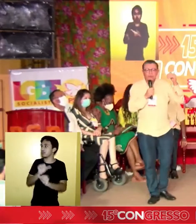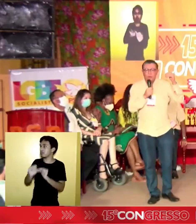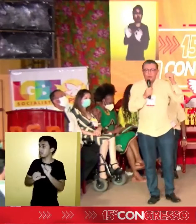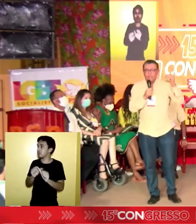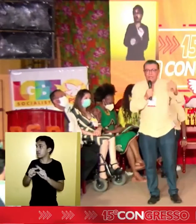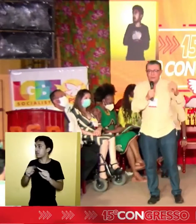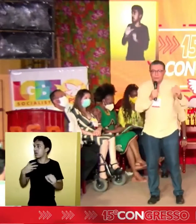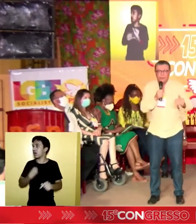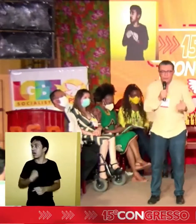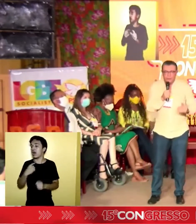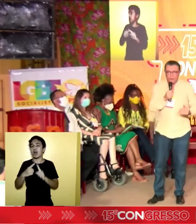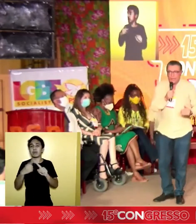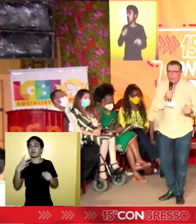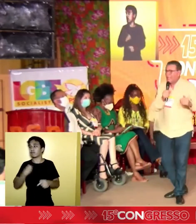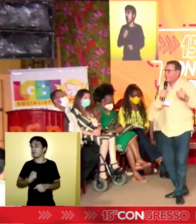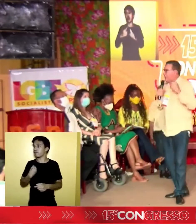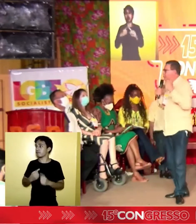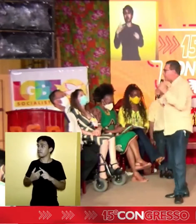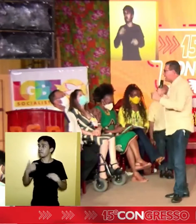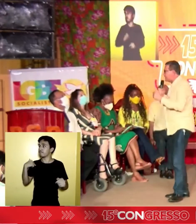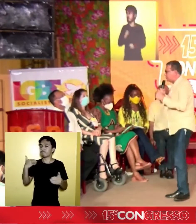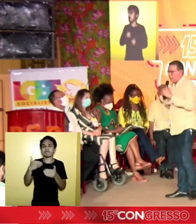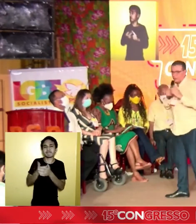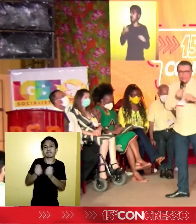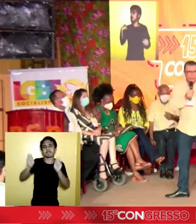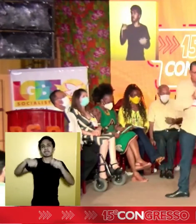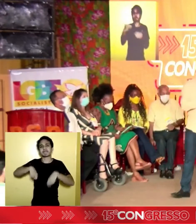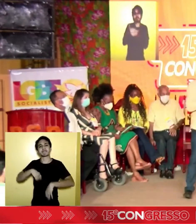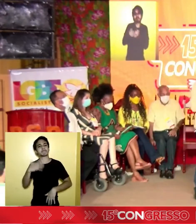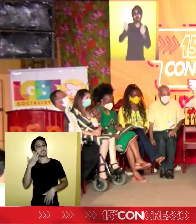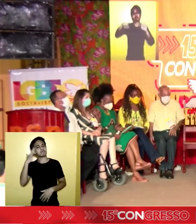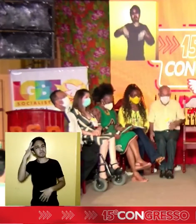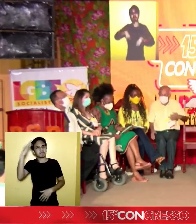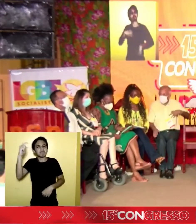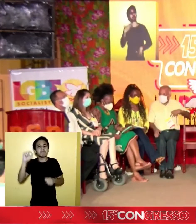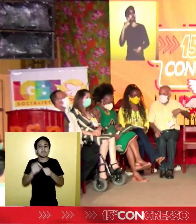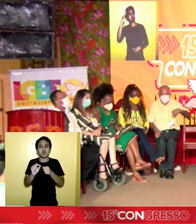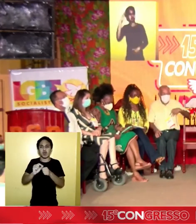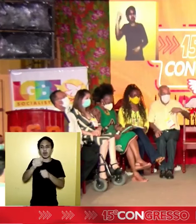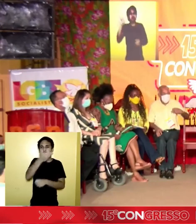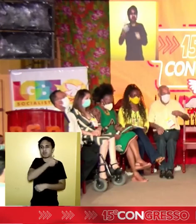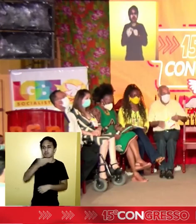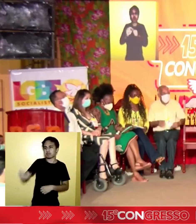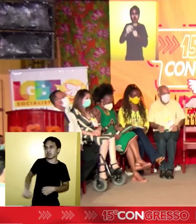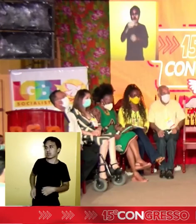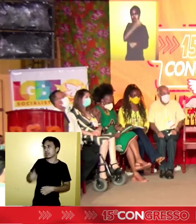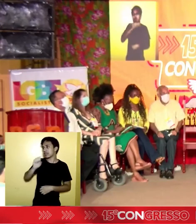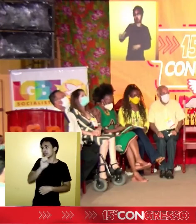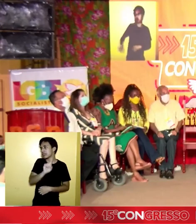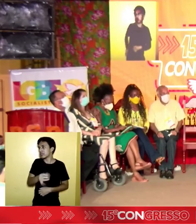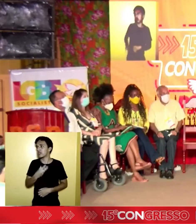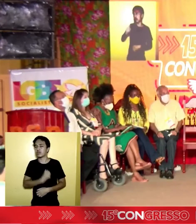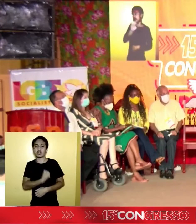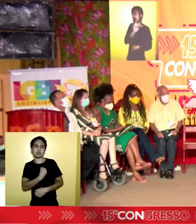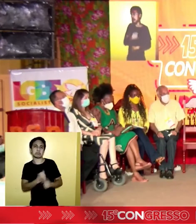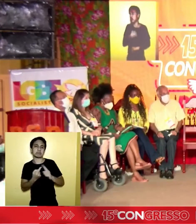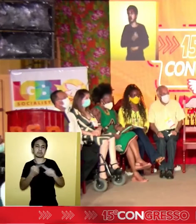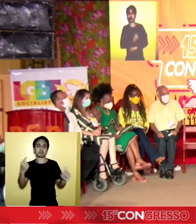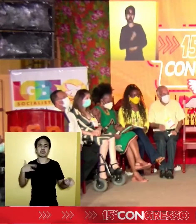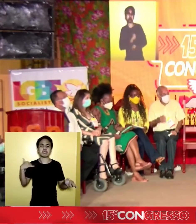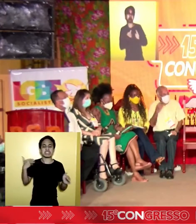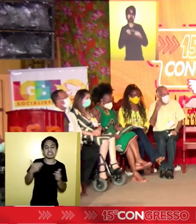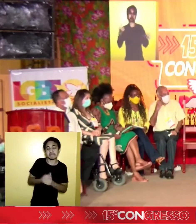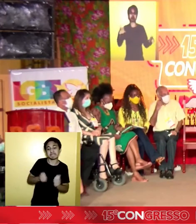não trata-se de uma mudança superficial, não trata-se de uma mudança feita em gabinetes, senão uma mudança escrita por